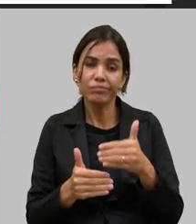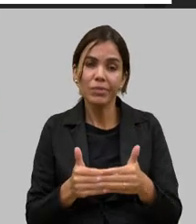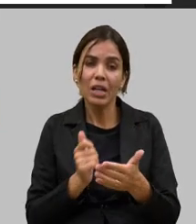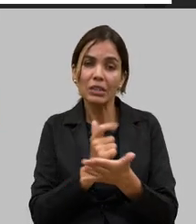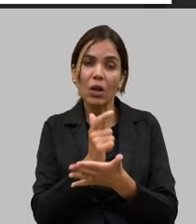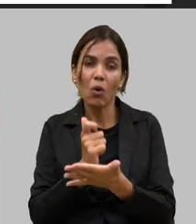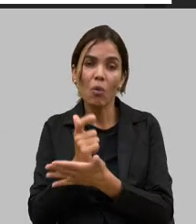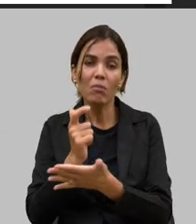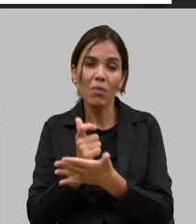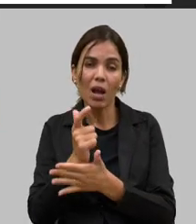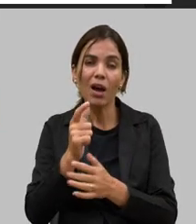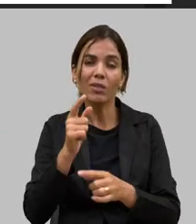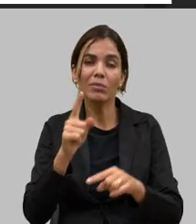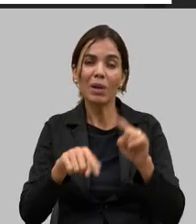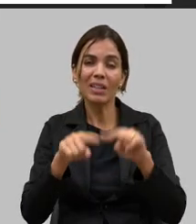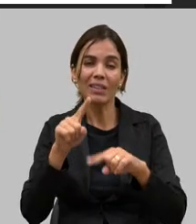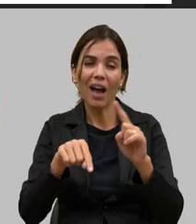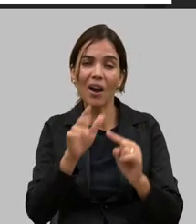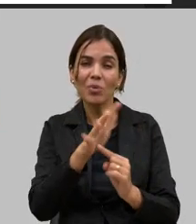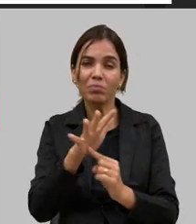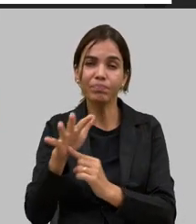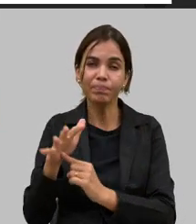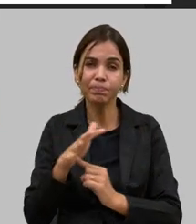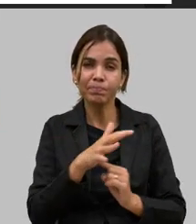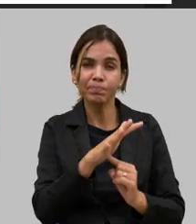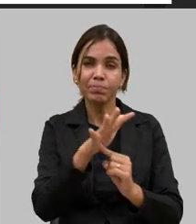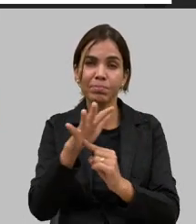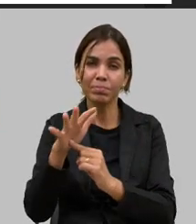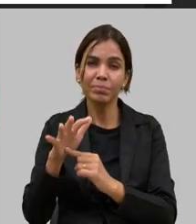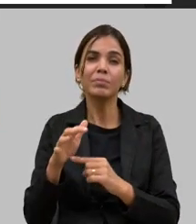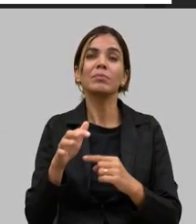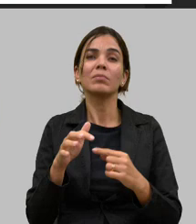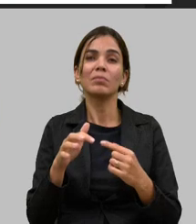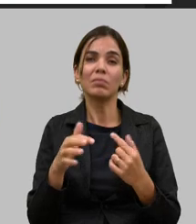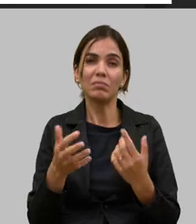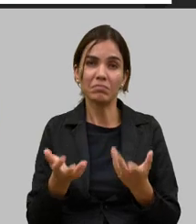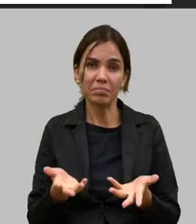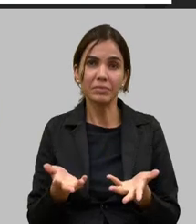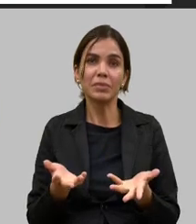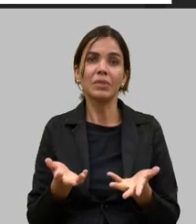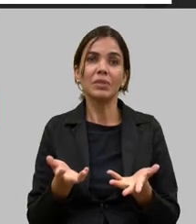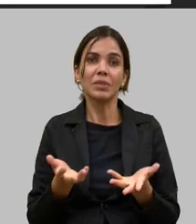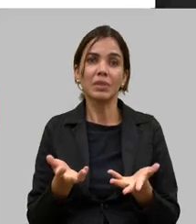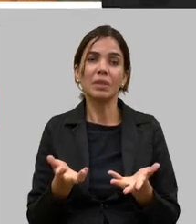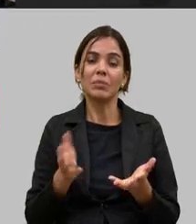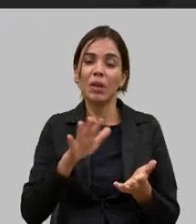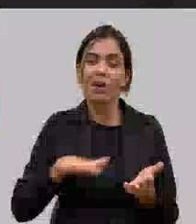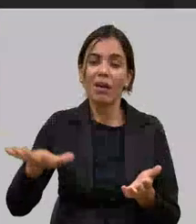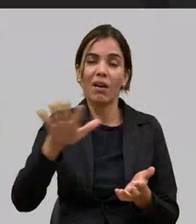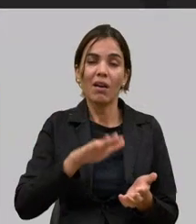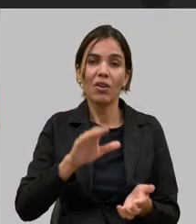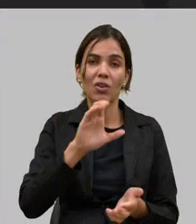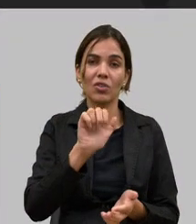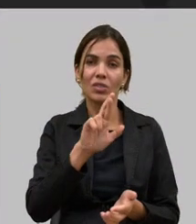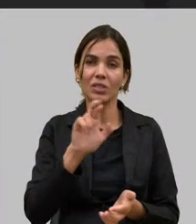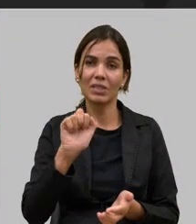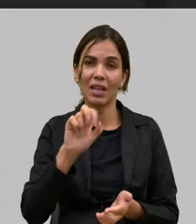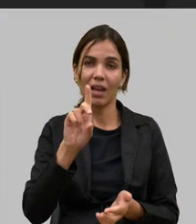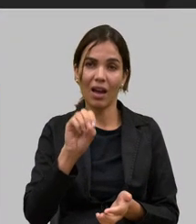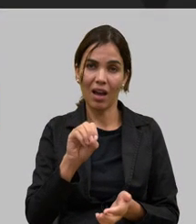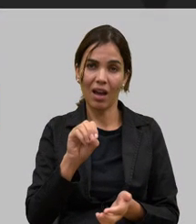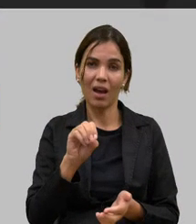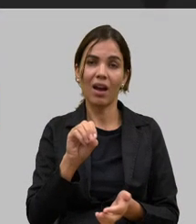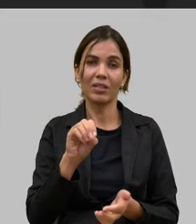é uma associação que tem um despolpador que comprou para poder fazer o beneficiamento dos frutos do Cerrado nós temos o Barul nós temos o